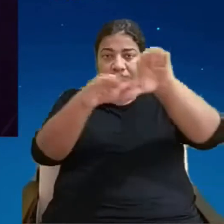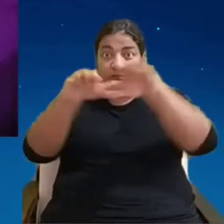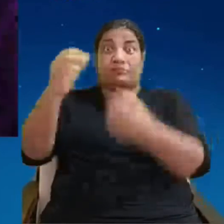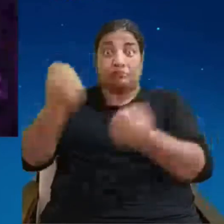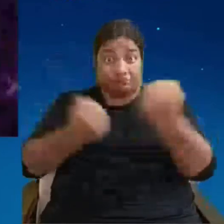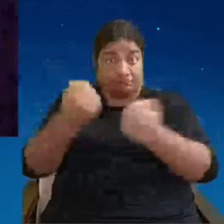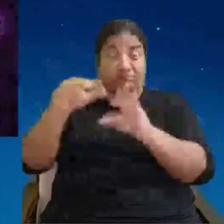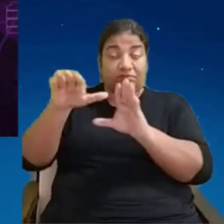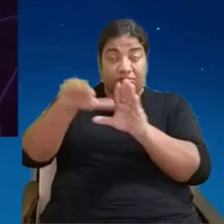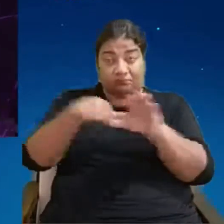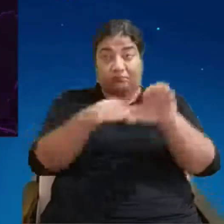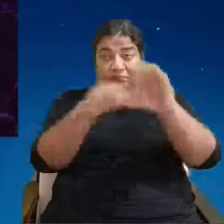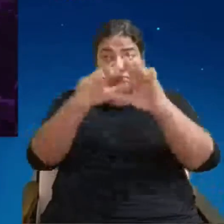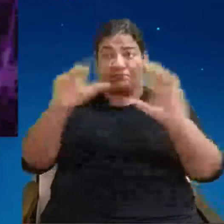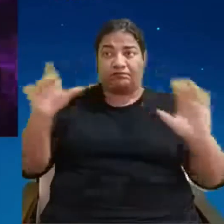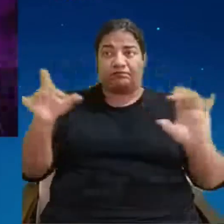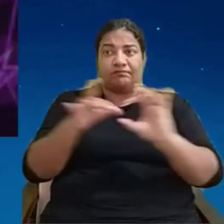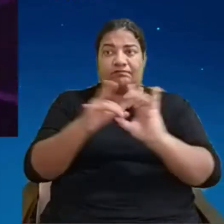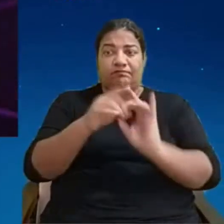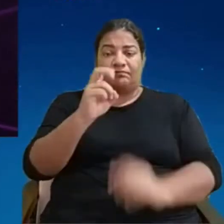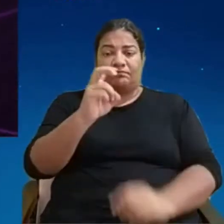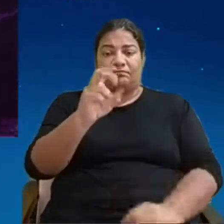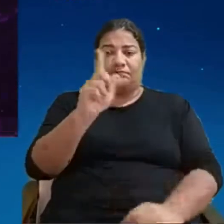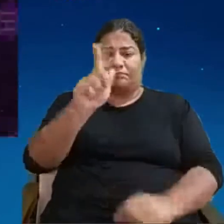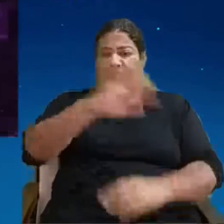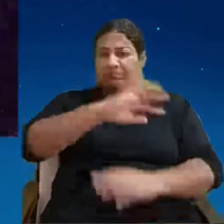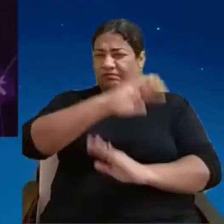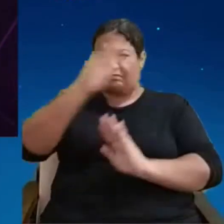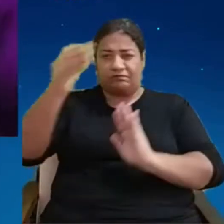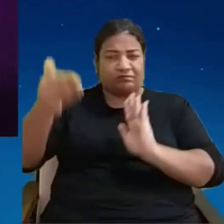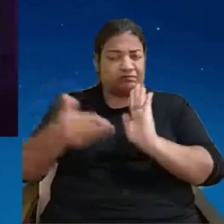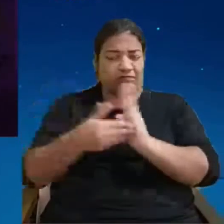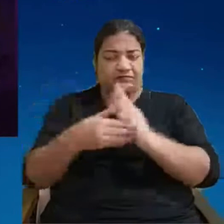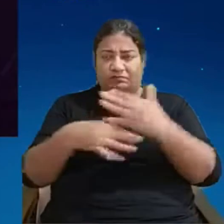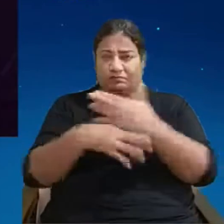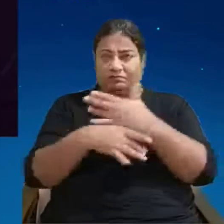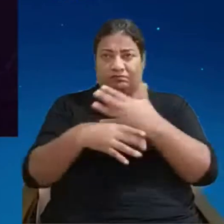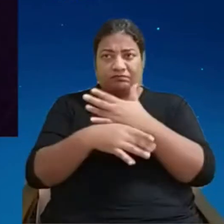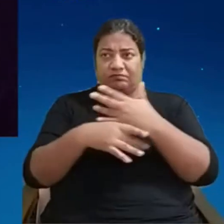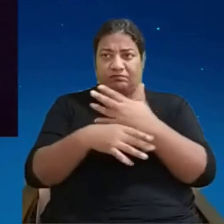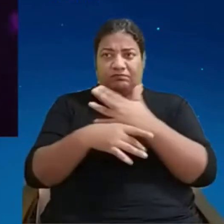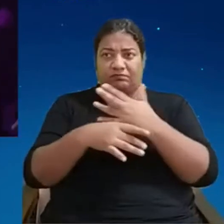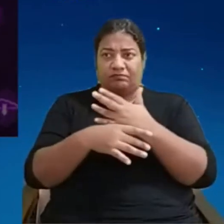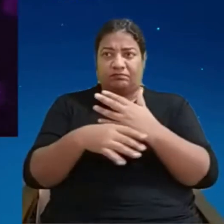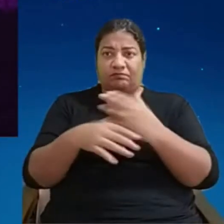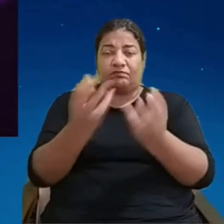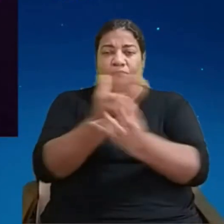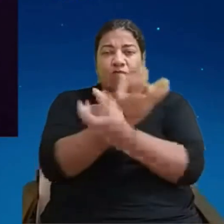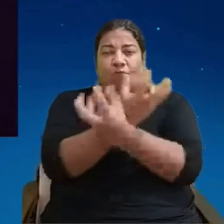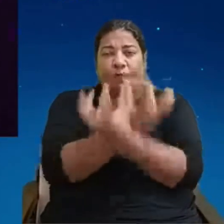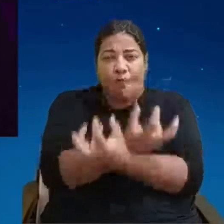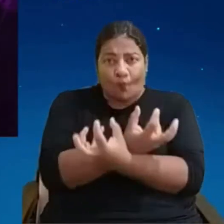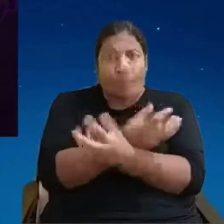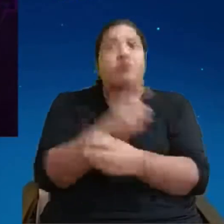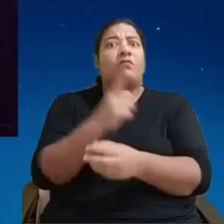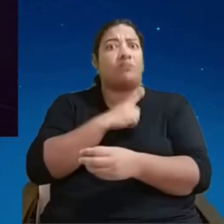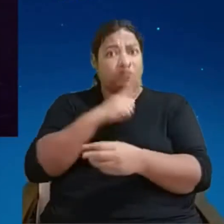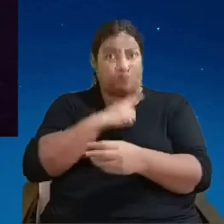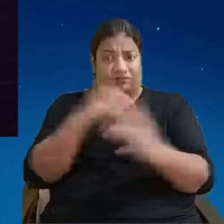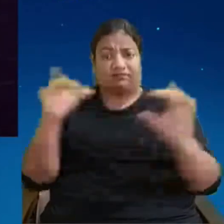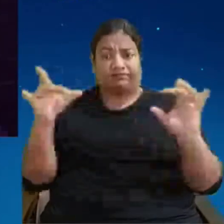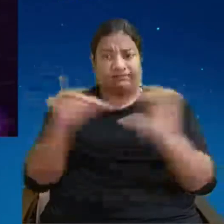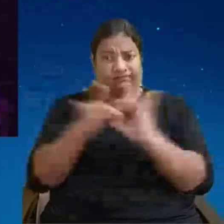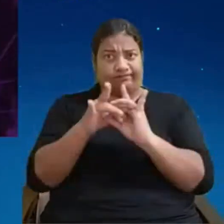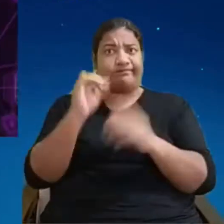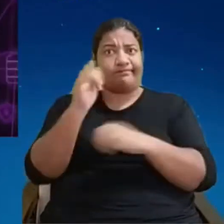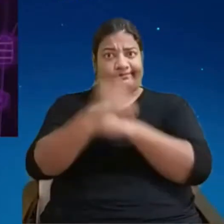5G em toda a cidade. Peguei até um pouquinho no início do deserto, tinha conexão 5G. E não é só Dubai